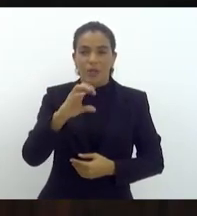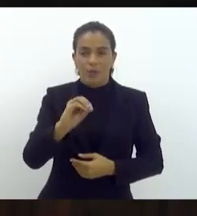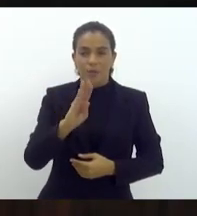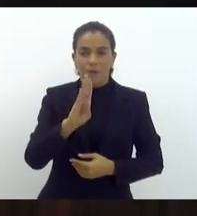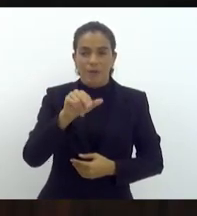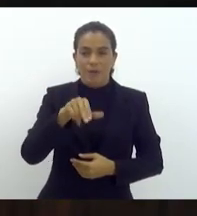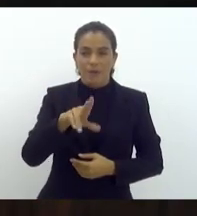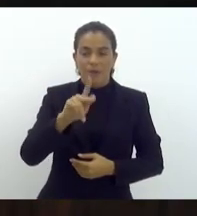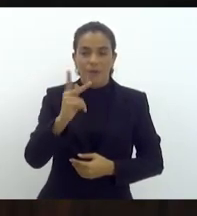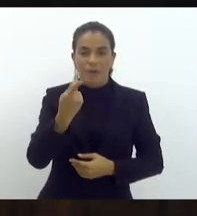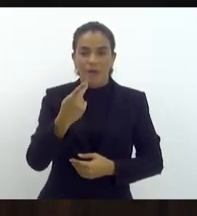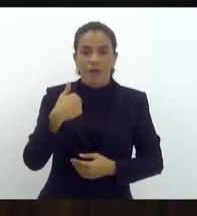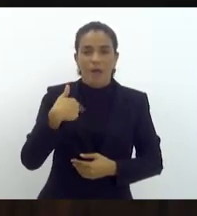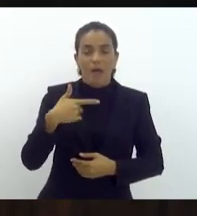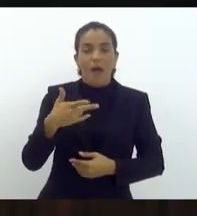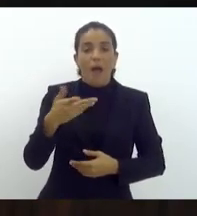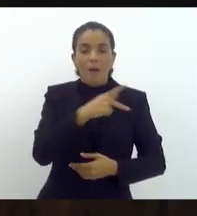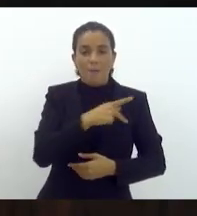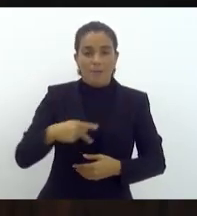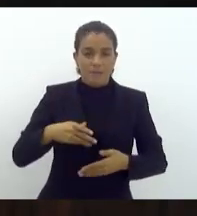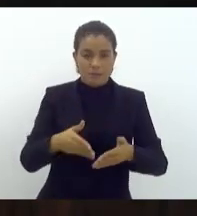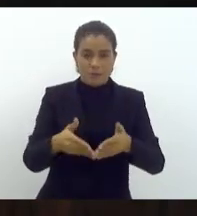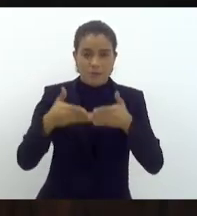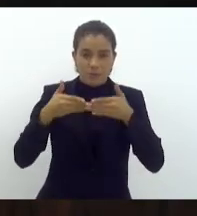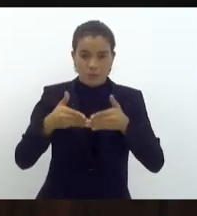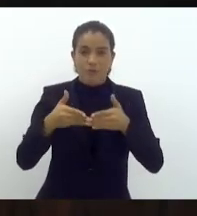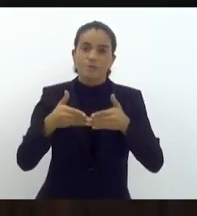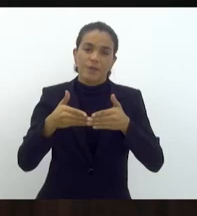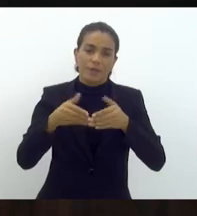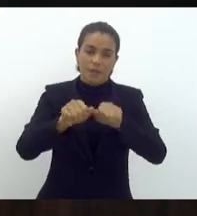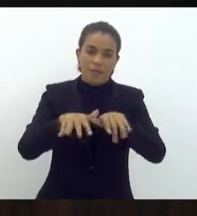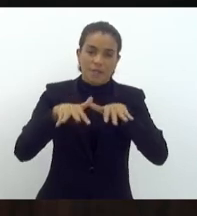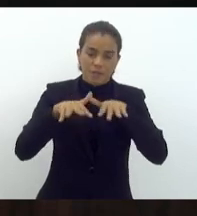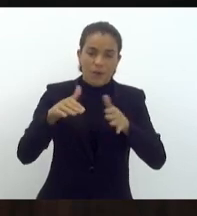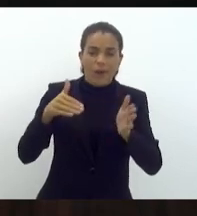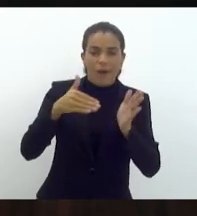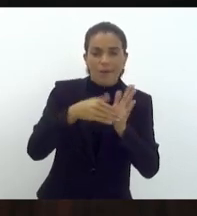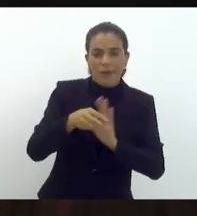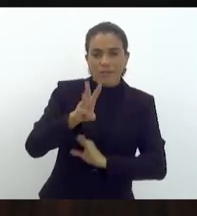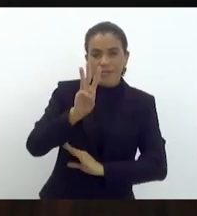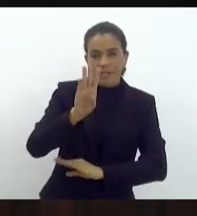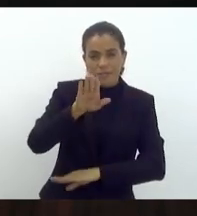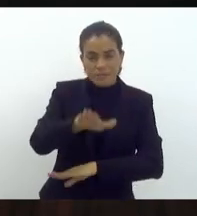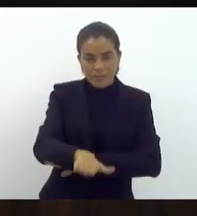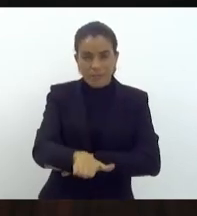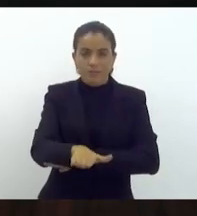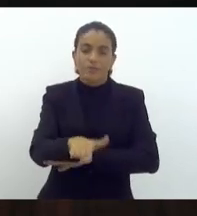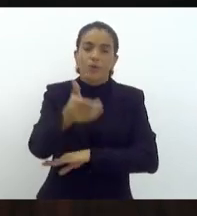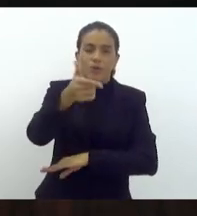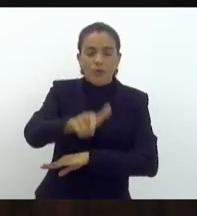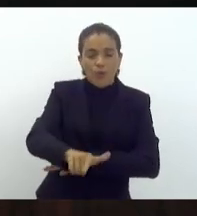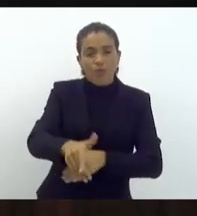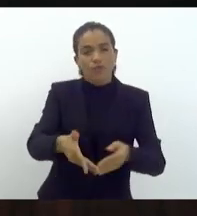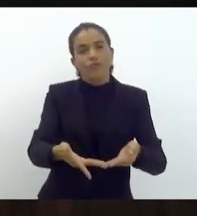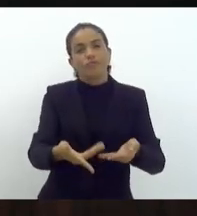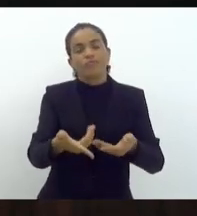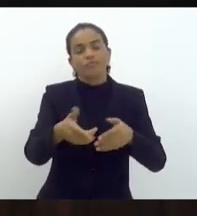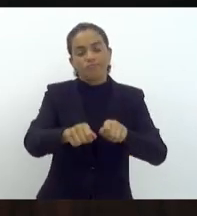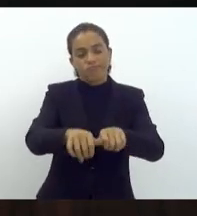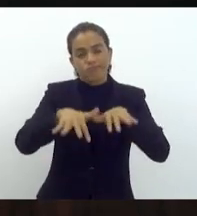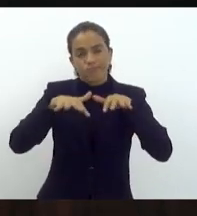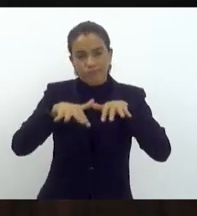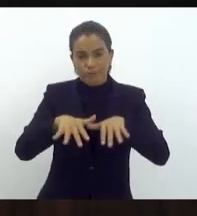inscritos, a presidência suspende os trabalhos dessa sessão até às 15 horas, quando retornaremos com a ordem do dia.